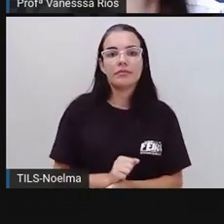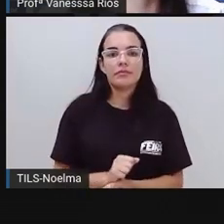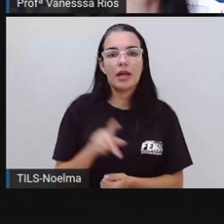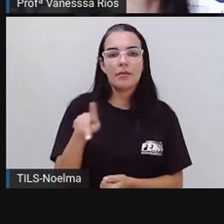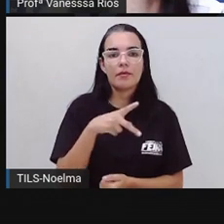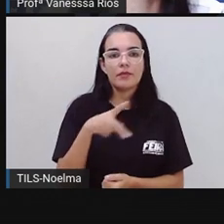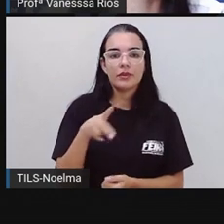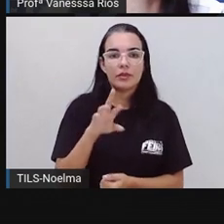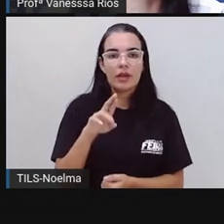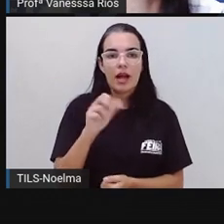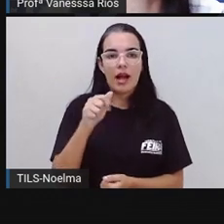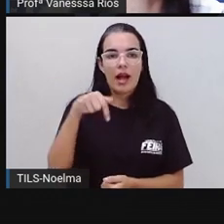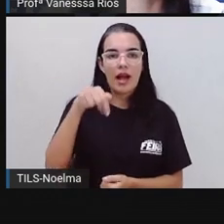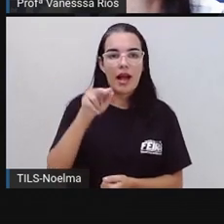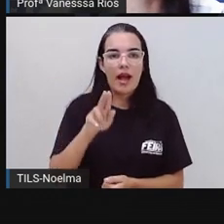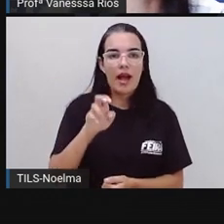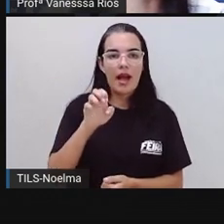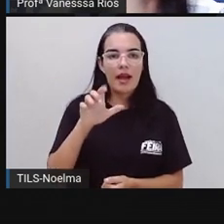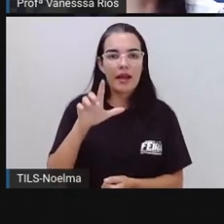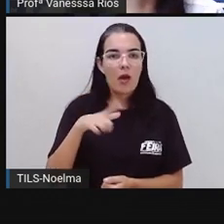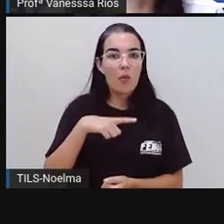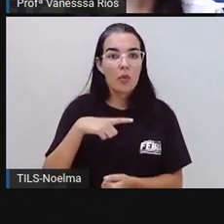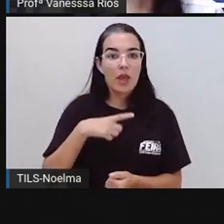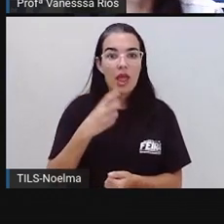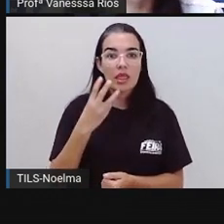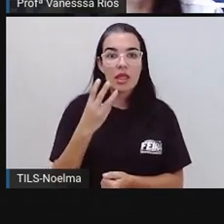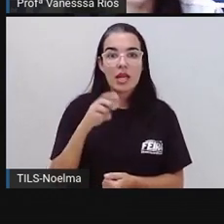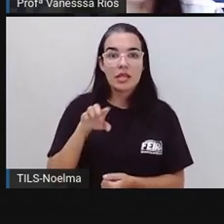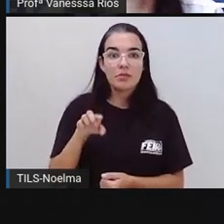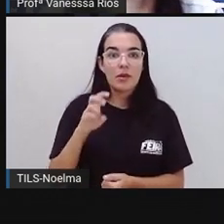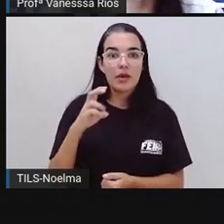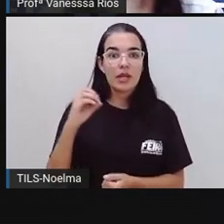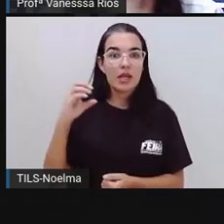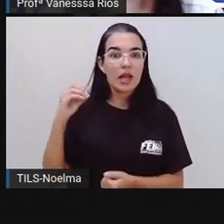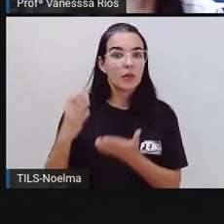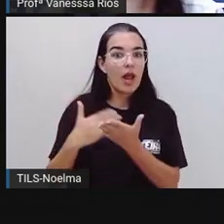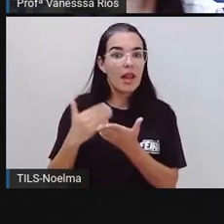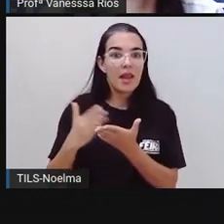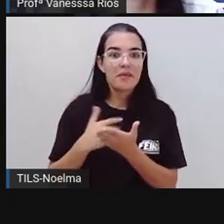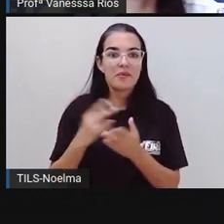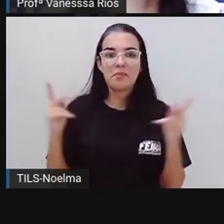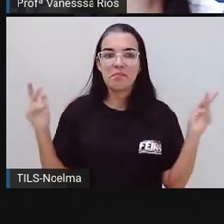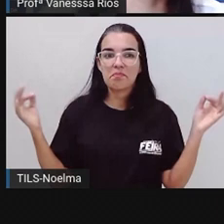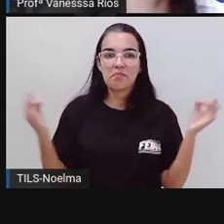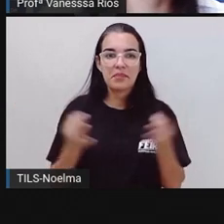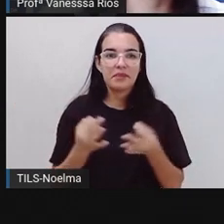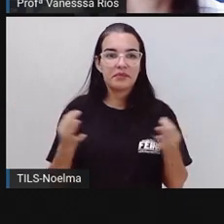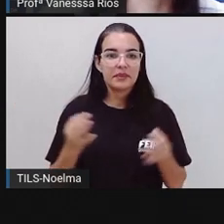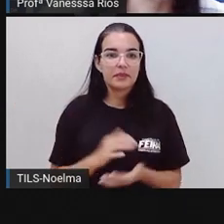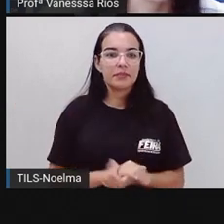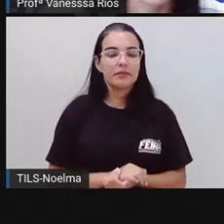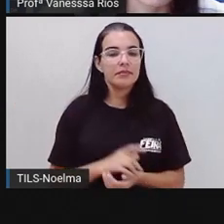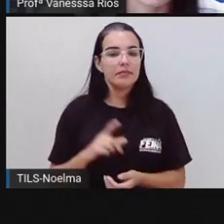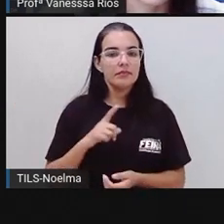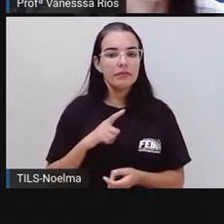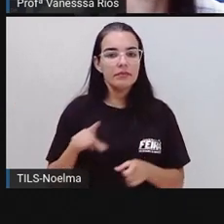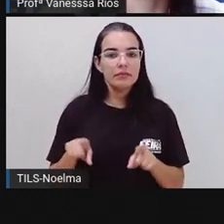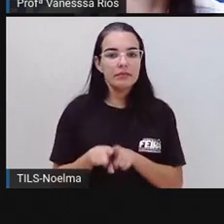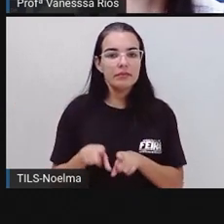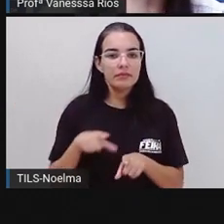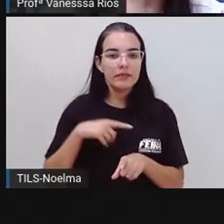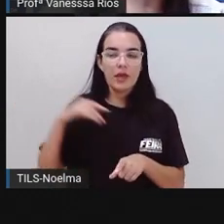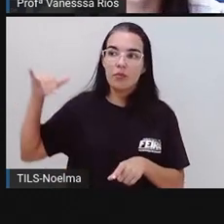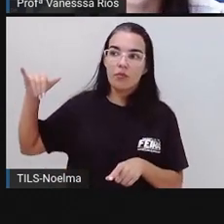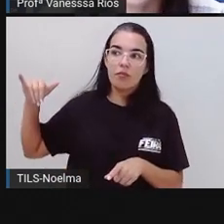com um acervo de 3.500 livros registrados. Também possui uma plataforma para